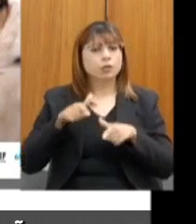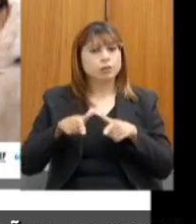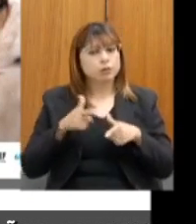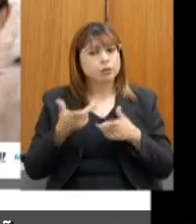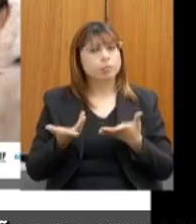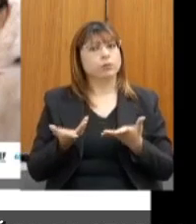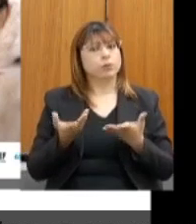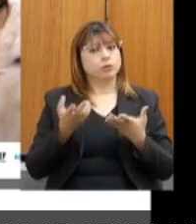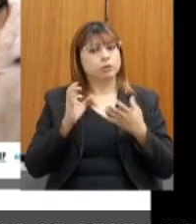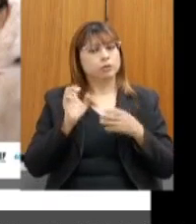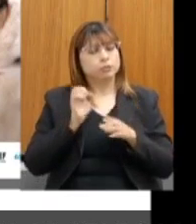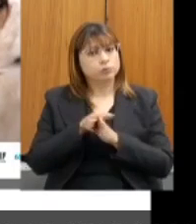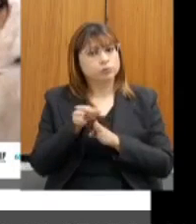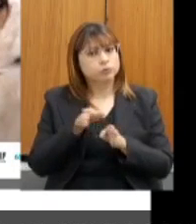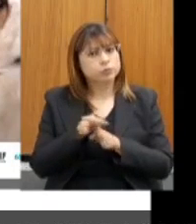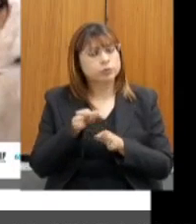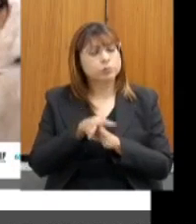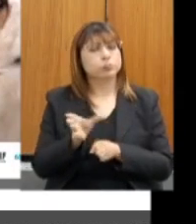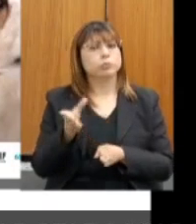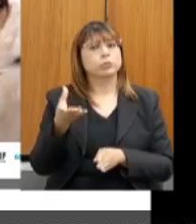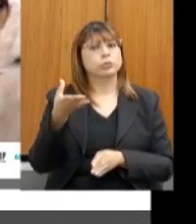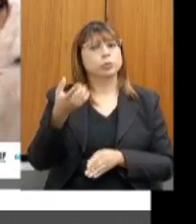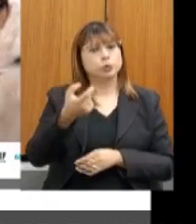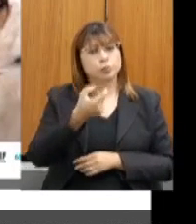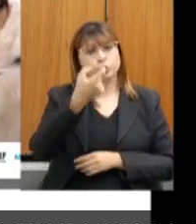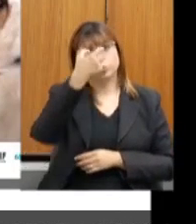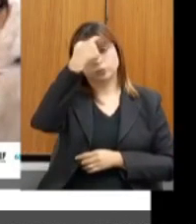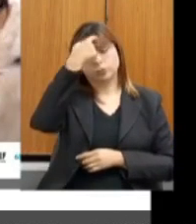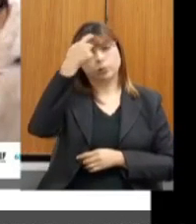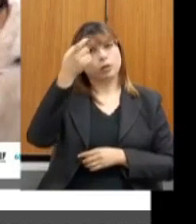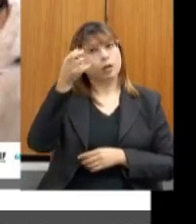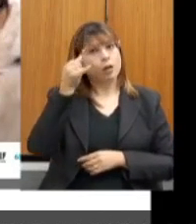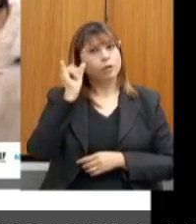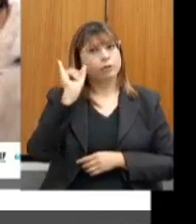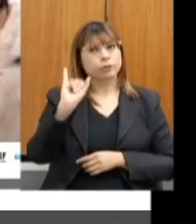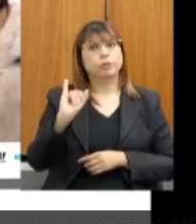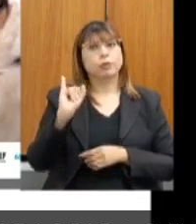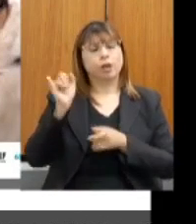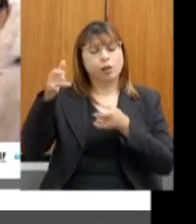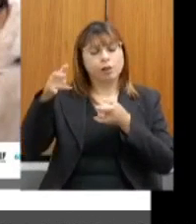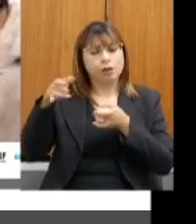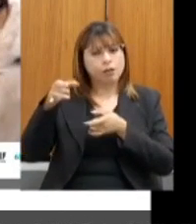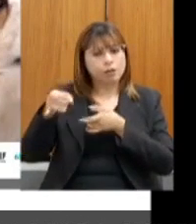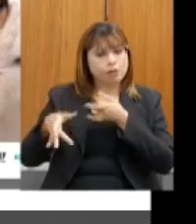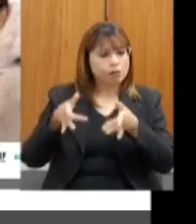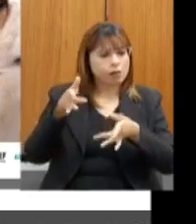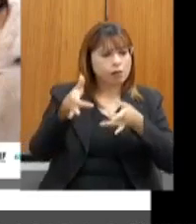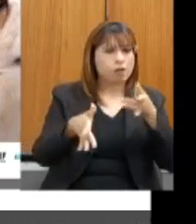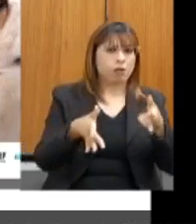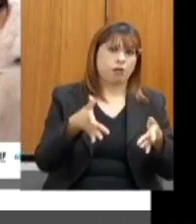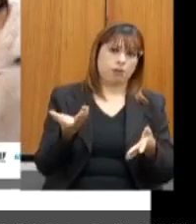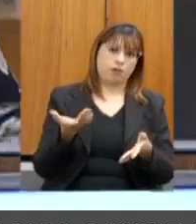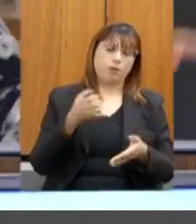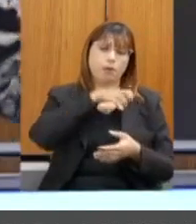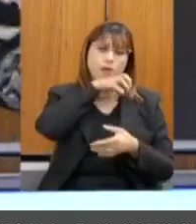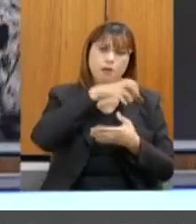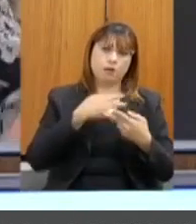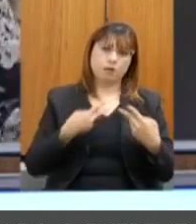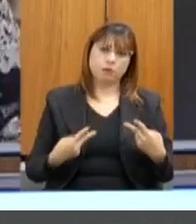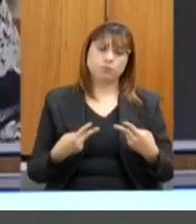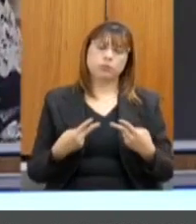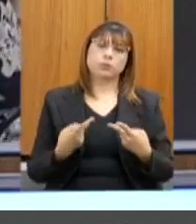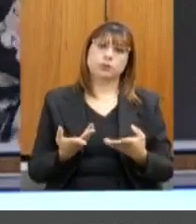conscientização e medidas para minimizar esse abandono. Então, esse é um ponto de destaque. Várias das nossas ações,